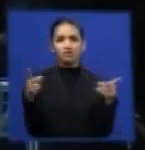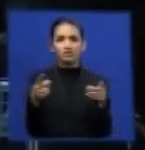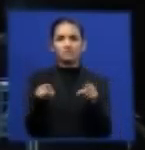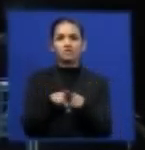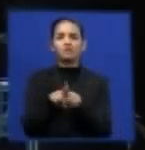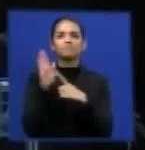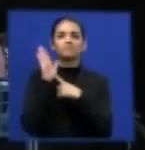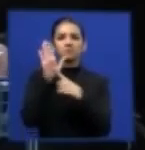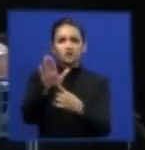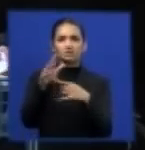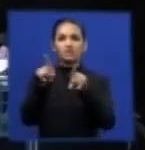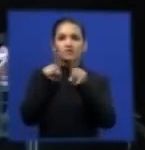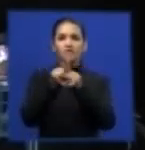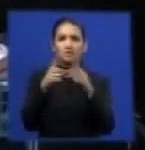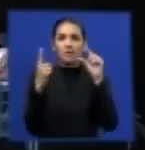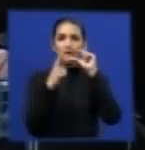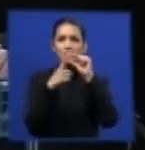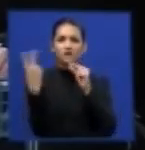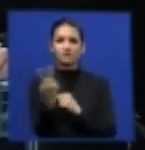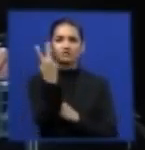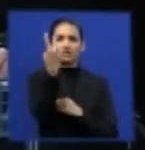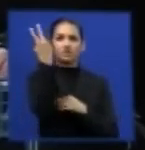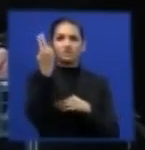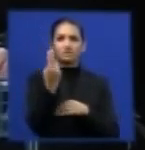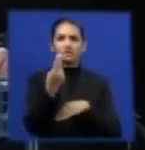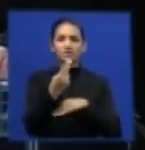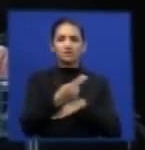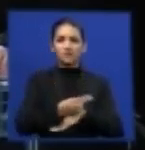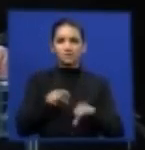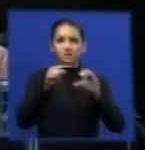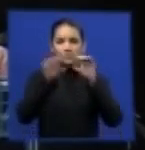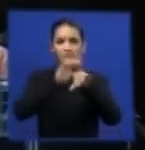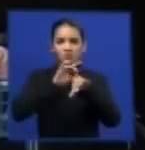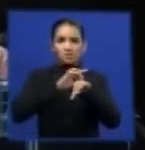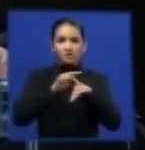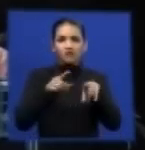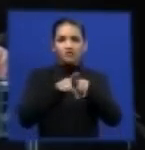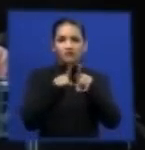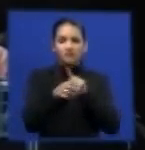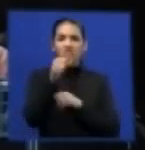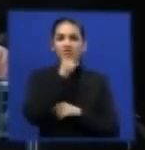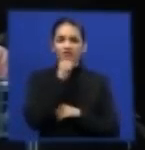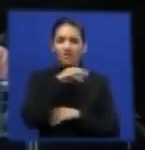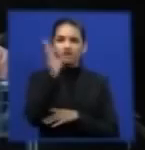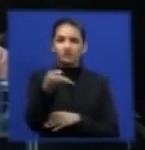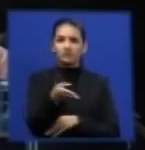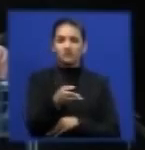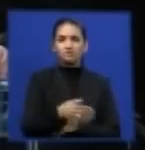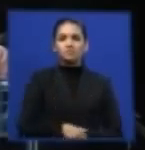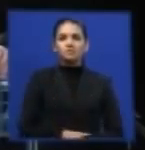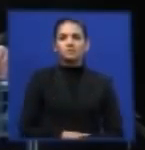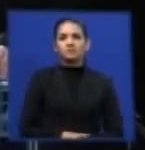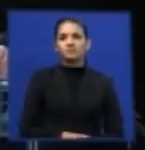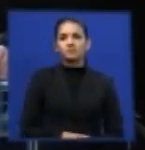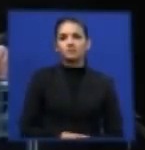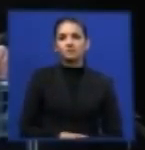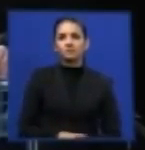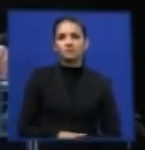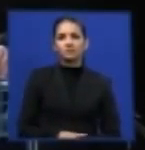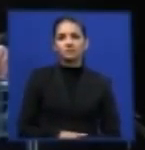palavra valorização, que é valorização do pneu em final de vida. Então, é uma grande